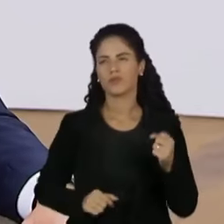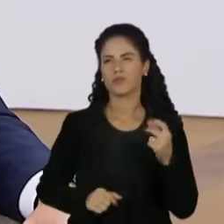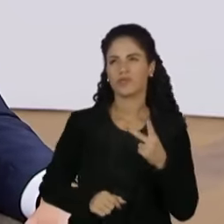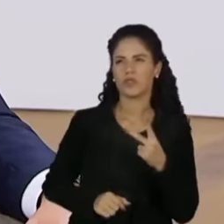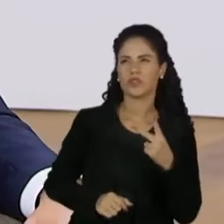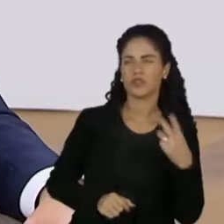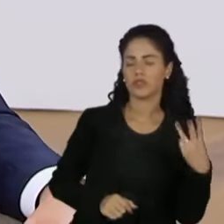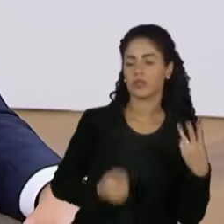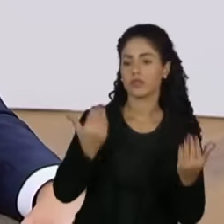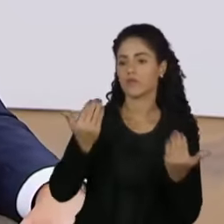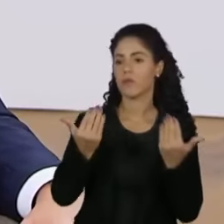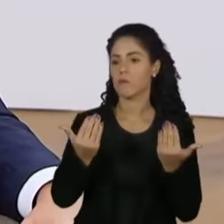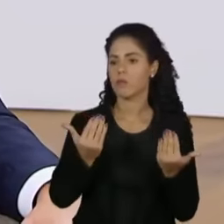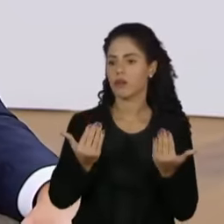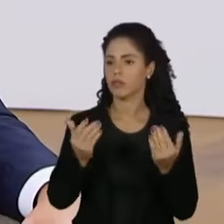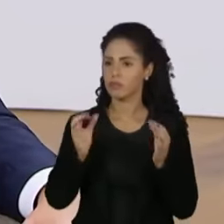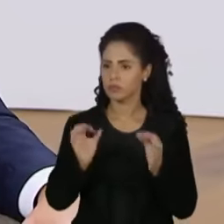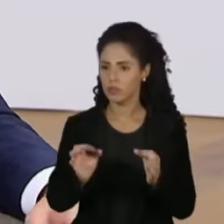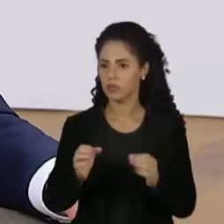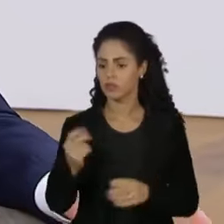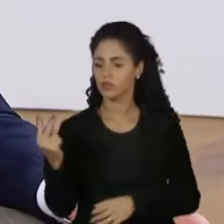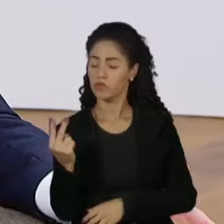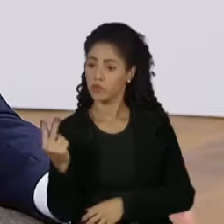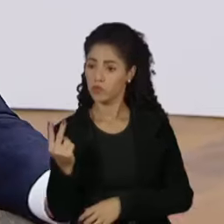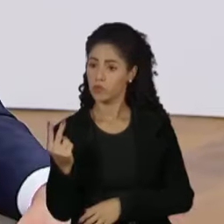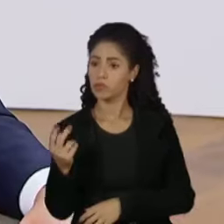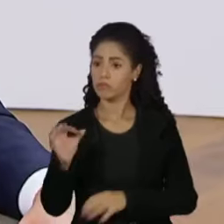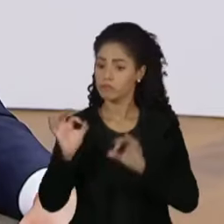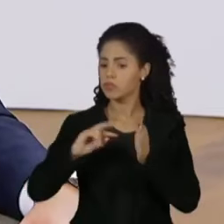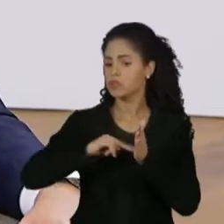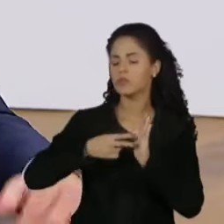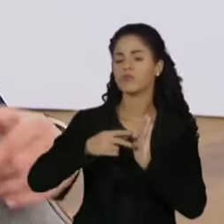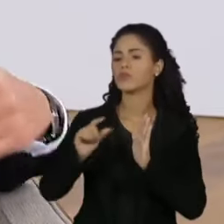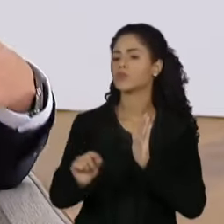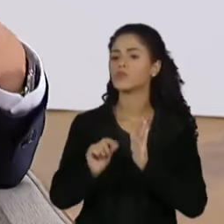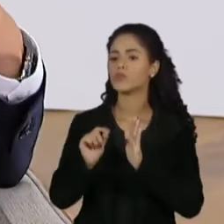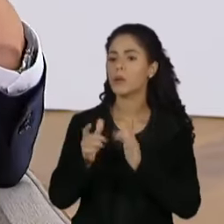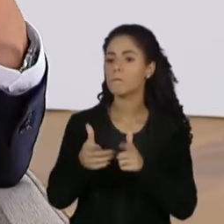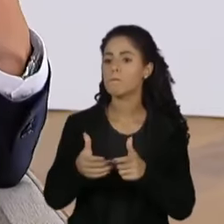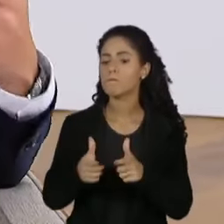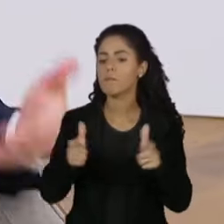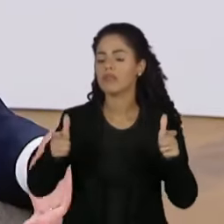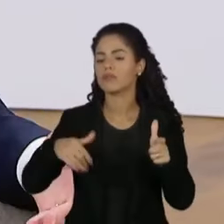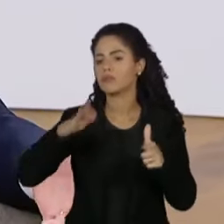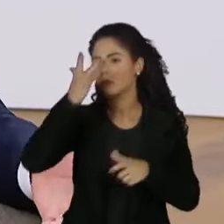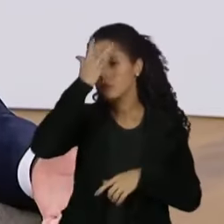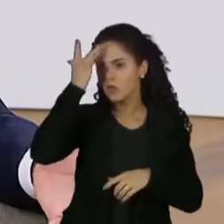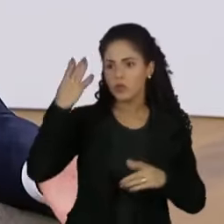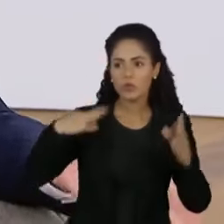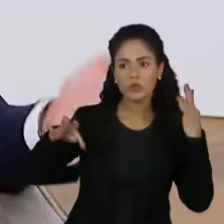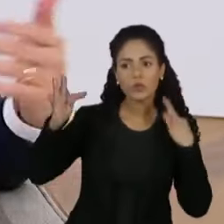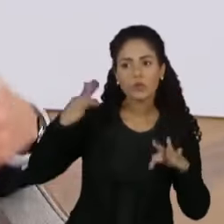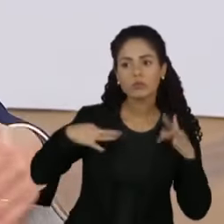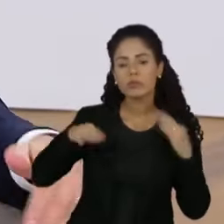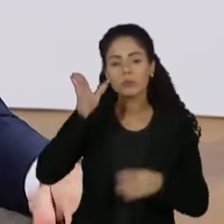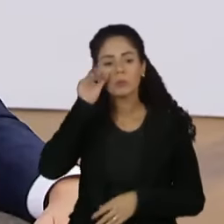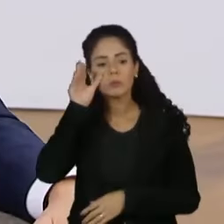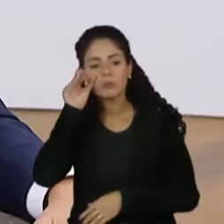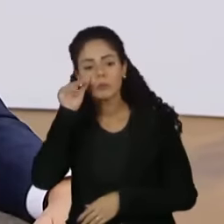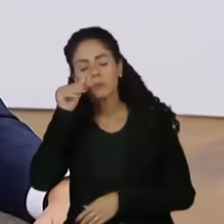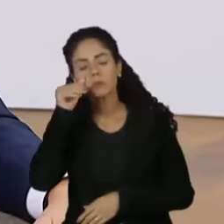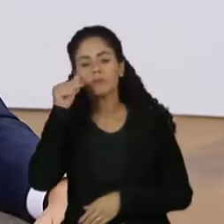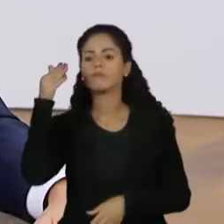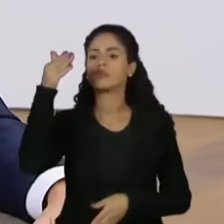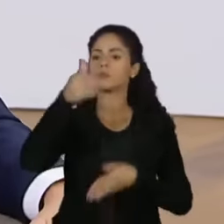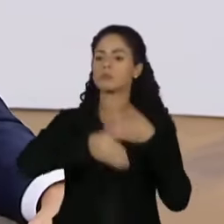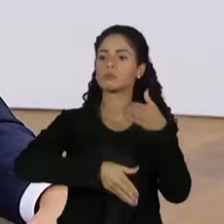% em relação ao ano de 22%. Significa dizer o quê? Que mais turistas estrangeiros querem começar a